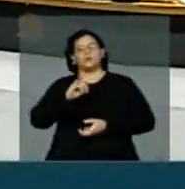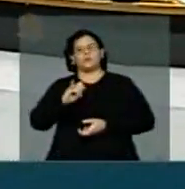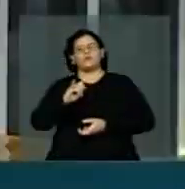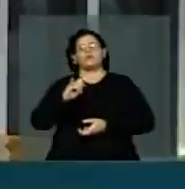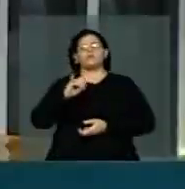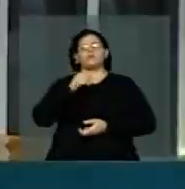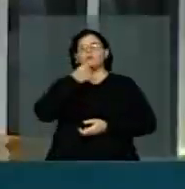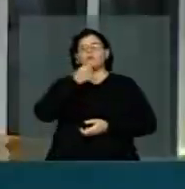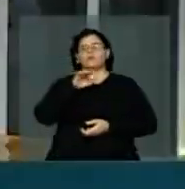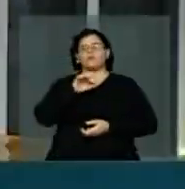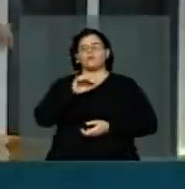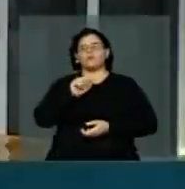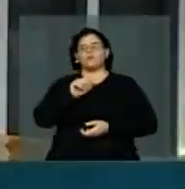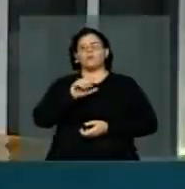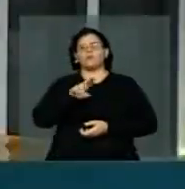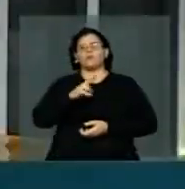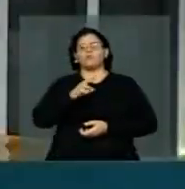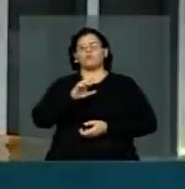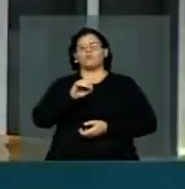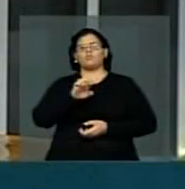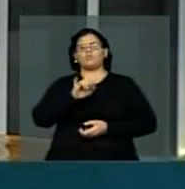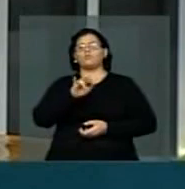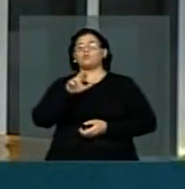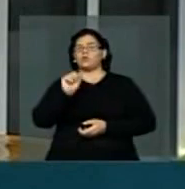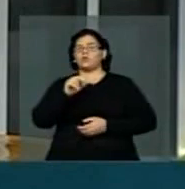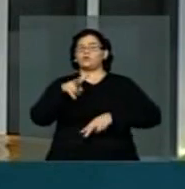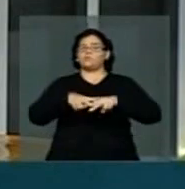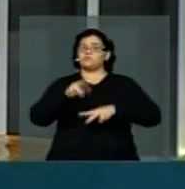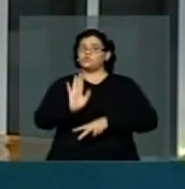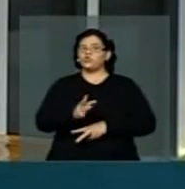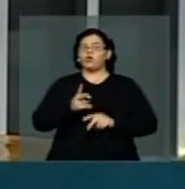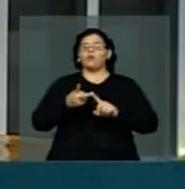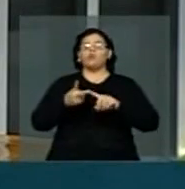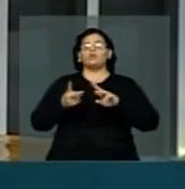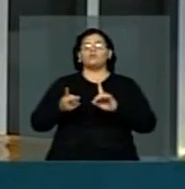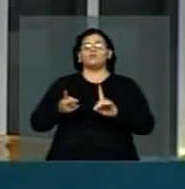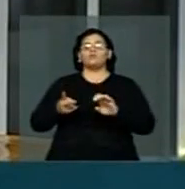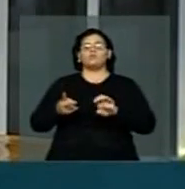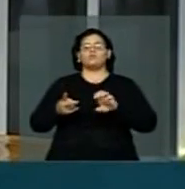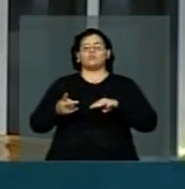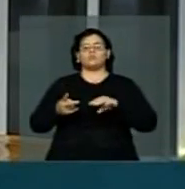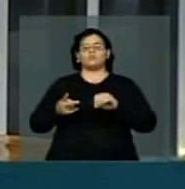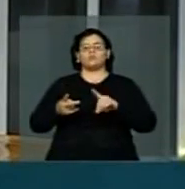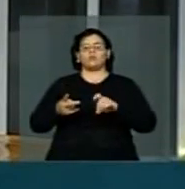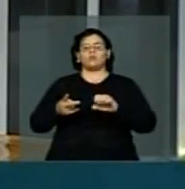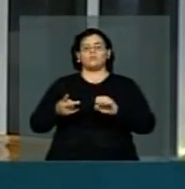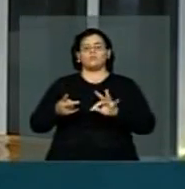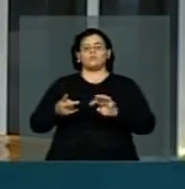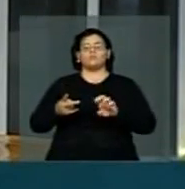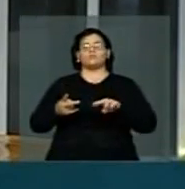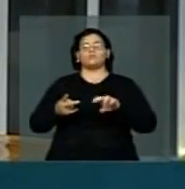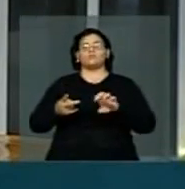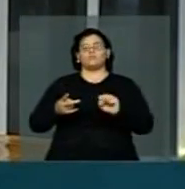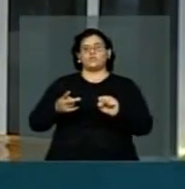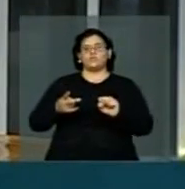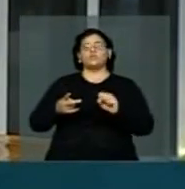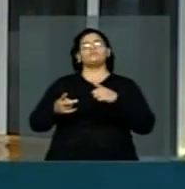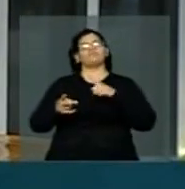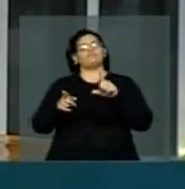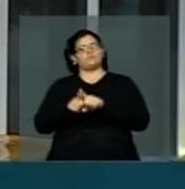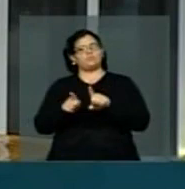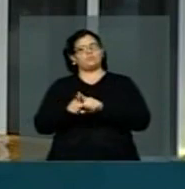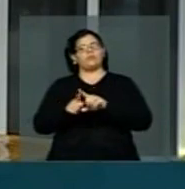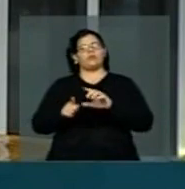Seu Cachoeira está preso Demóstenes foi cassado O